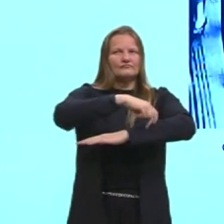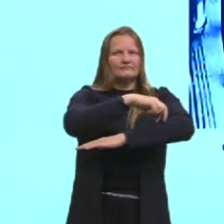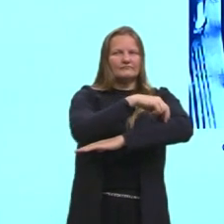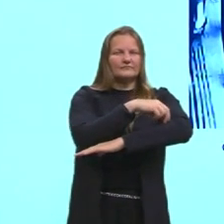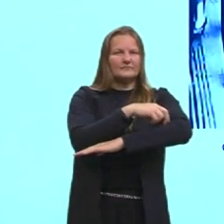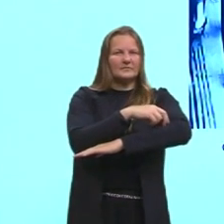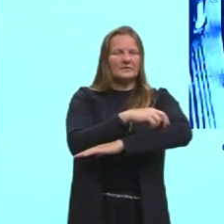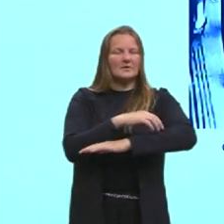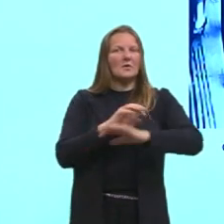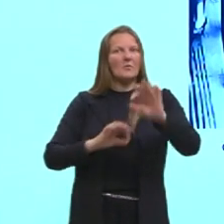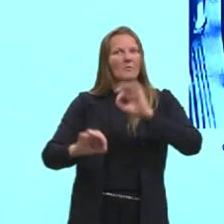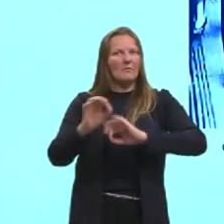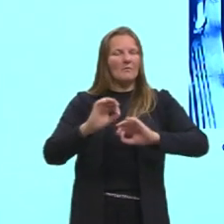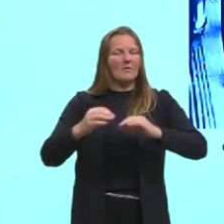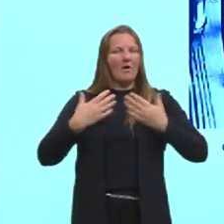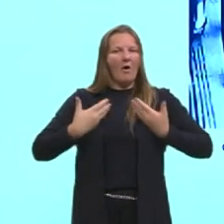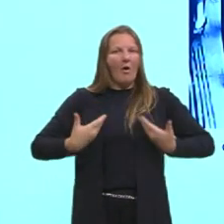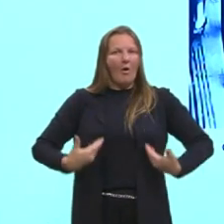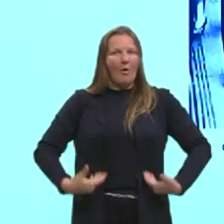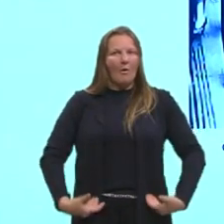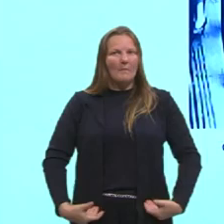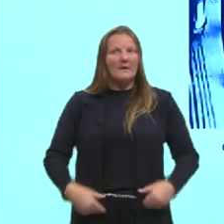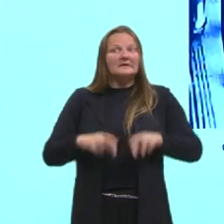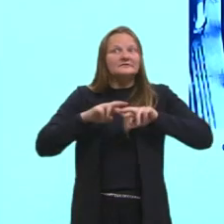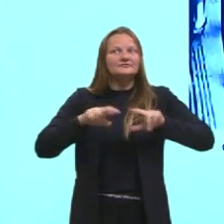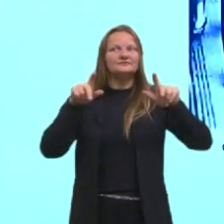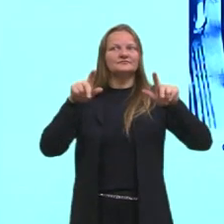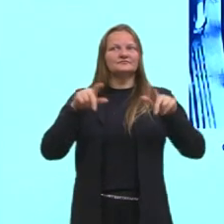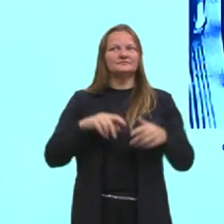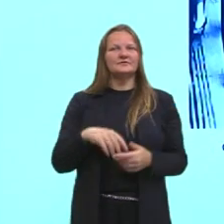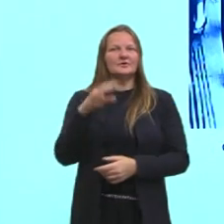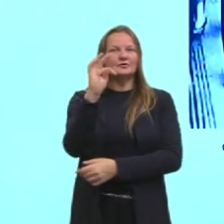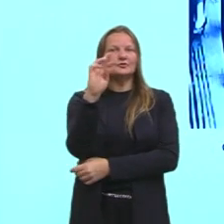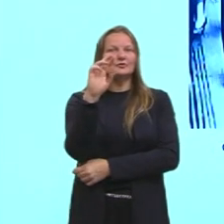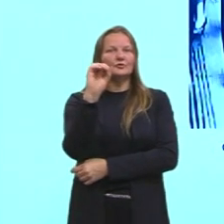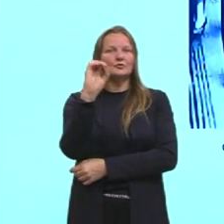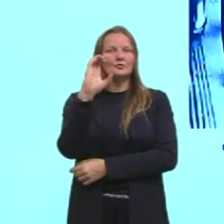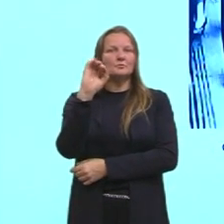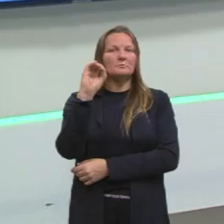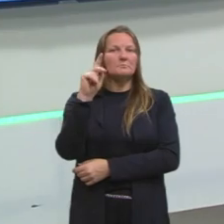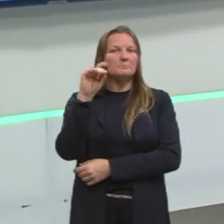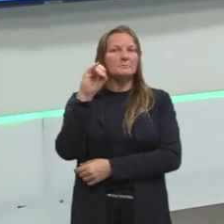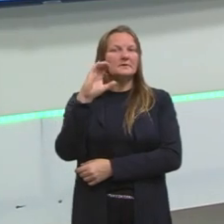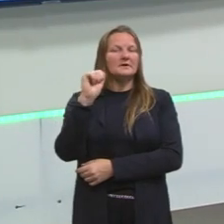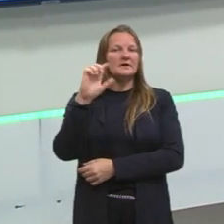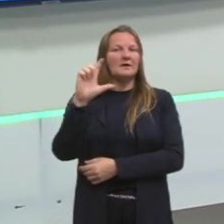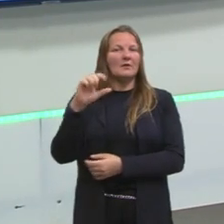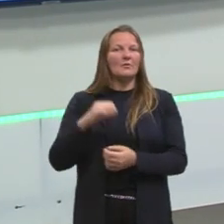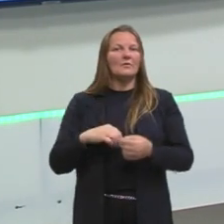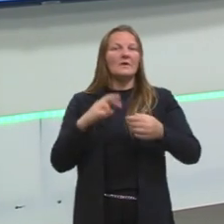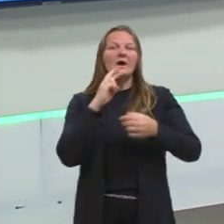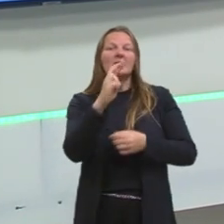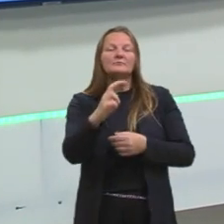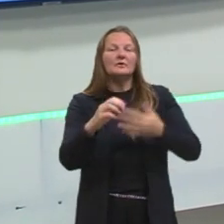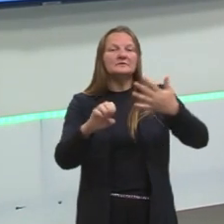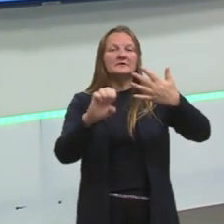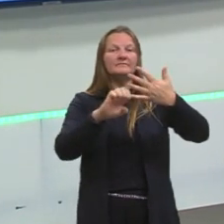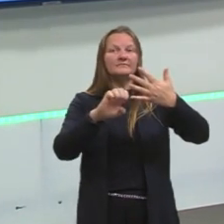tropical. Olhando aqui para o nosso gabarito, a resposta certa é a resposta E.